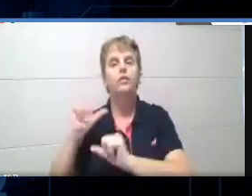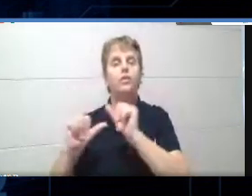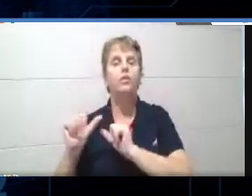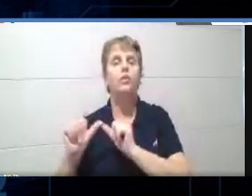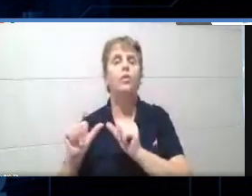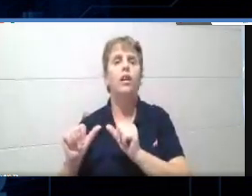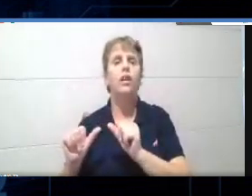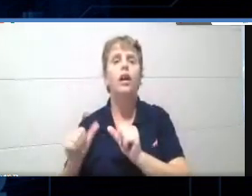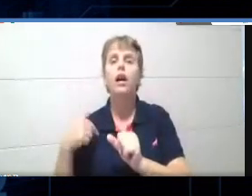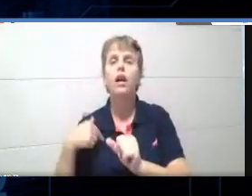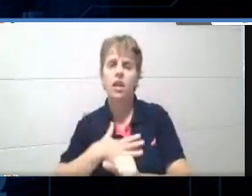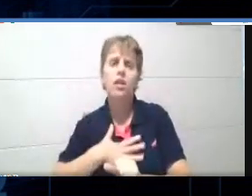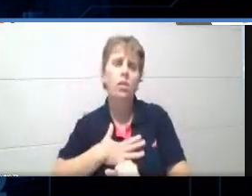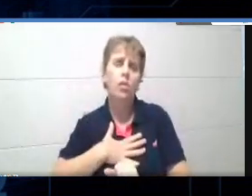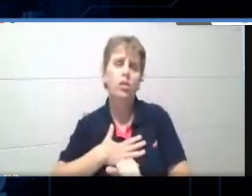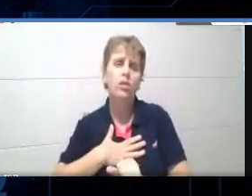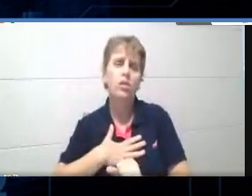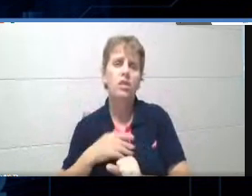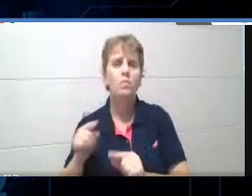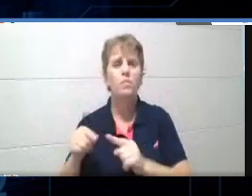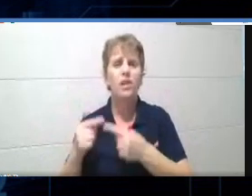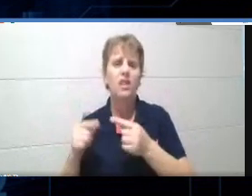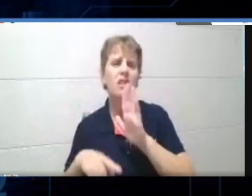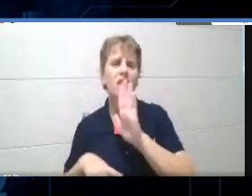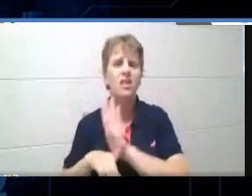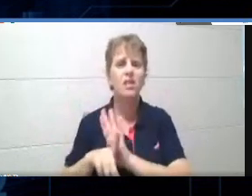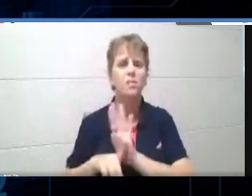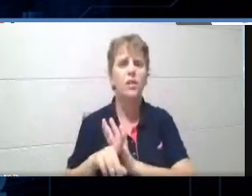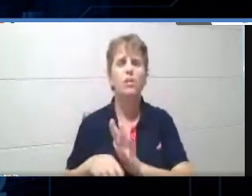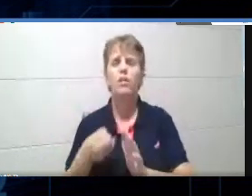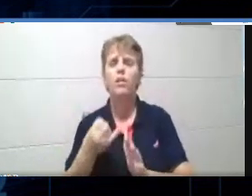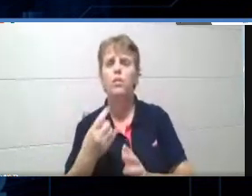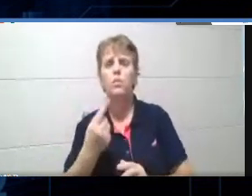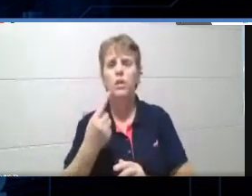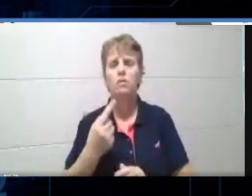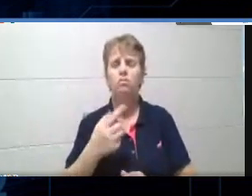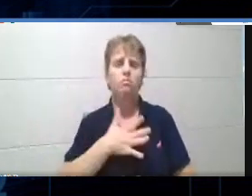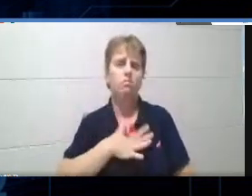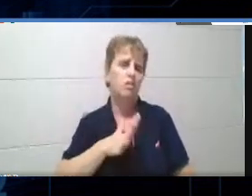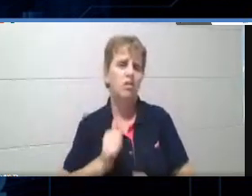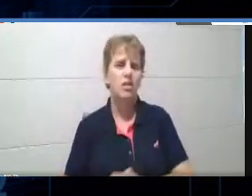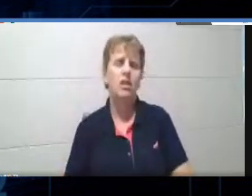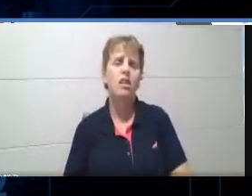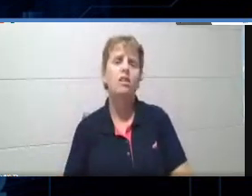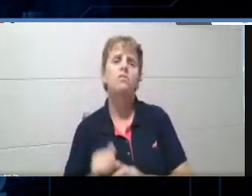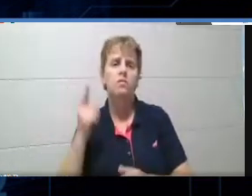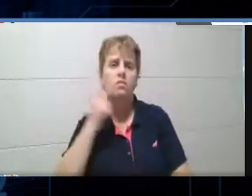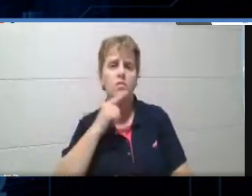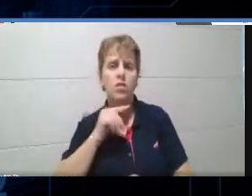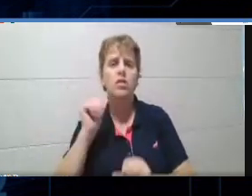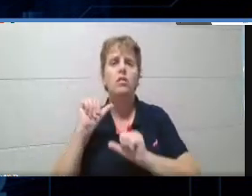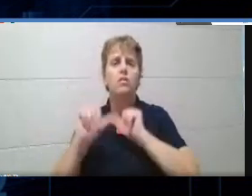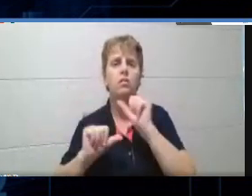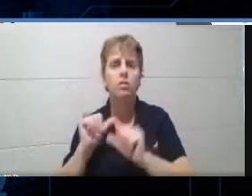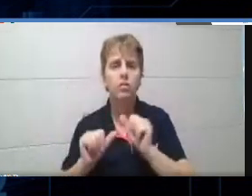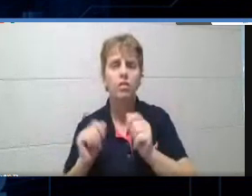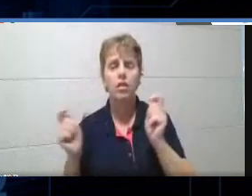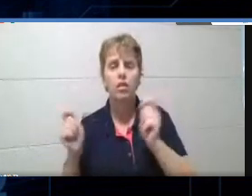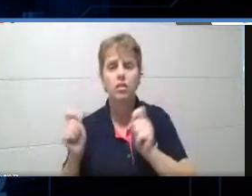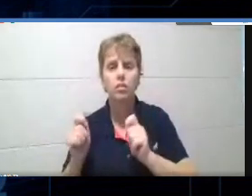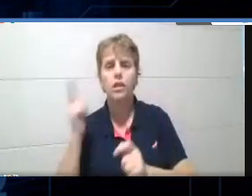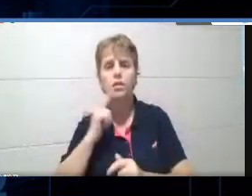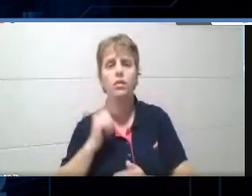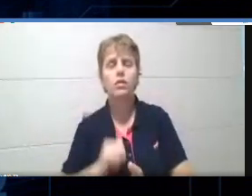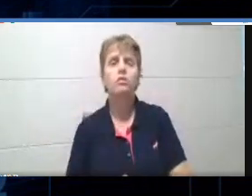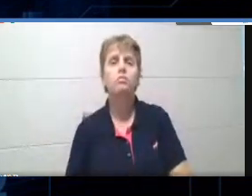eu gostei do quiz, mas essa pergunta aqui é número um. Eu gostaria de fazer uma alteração. É possível ou não é possível? Então,